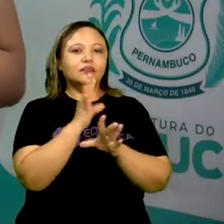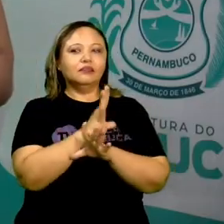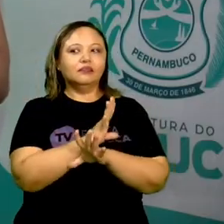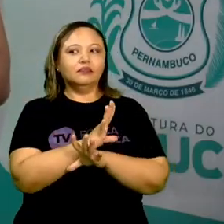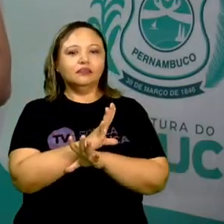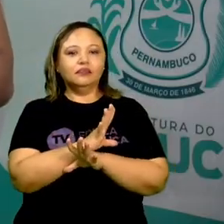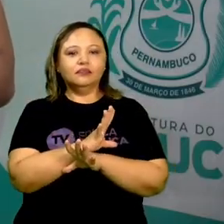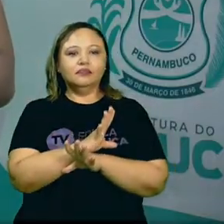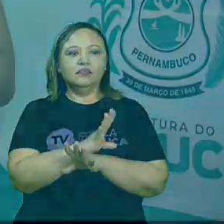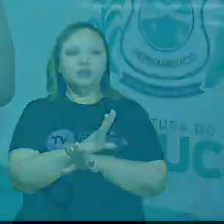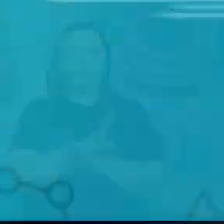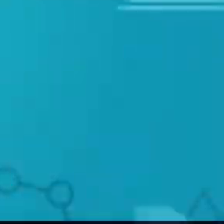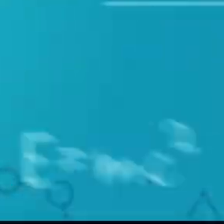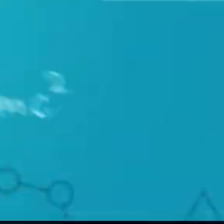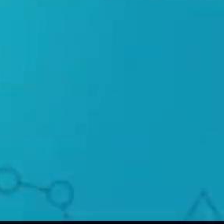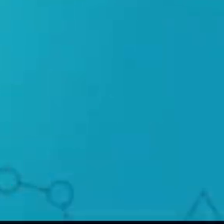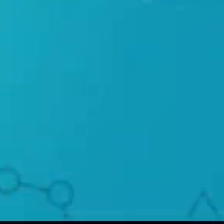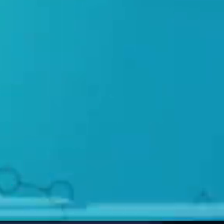próxima aula.